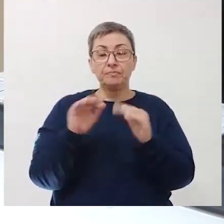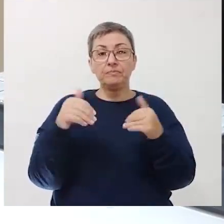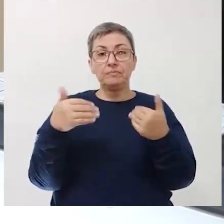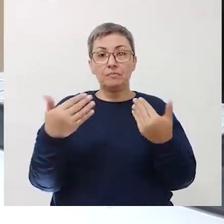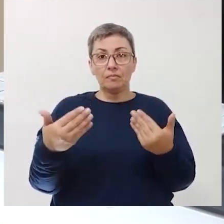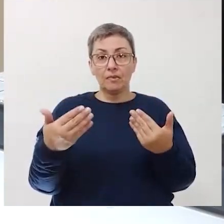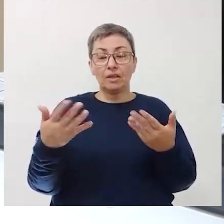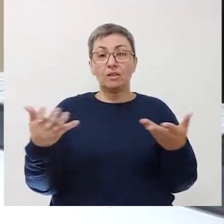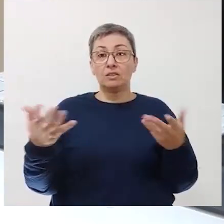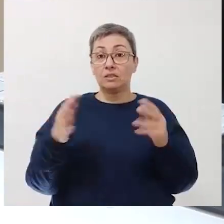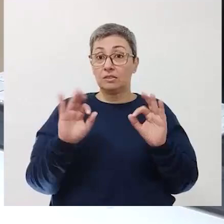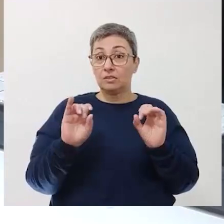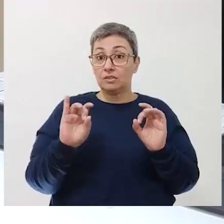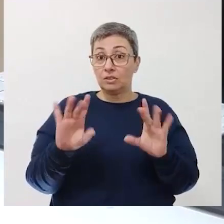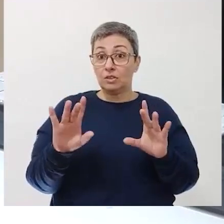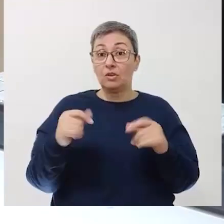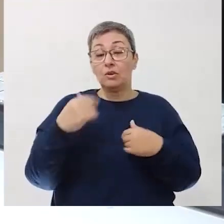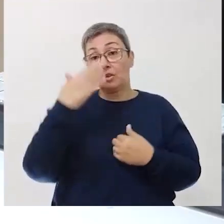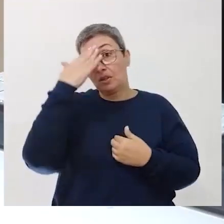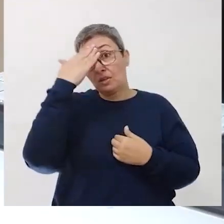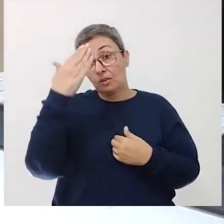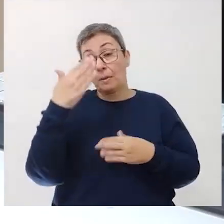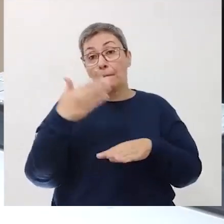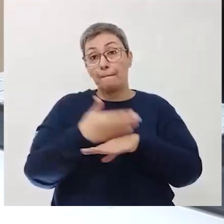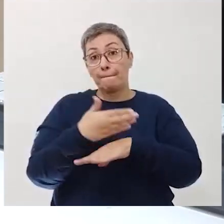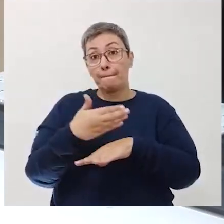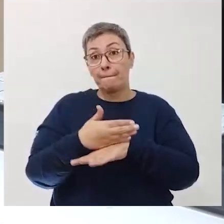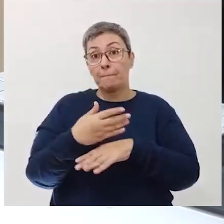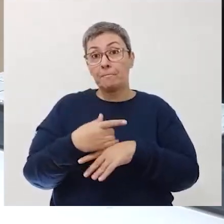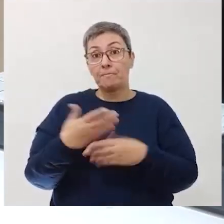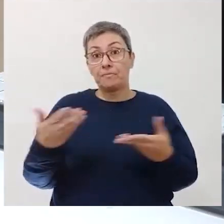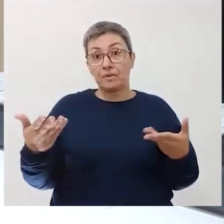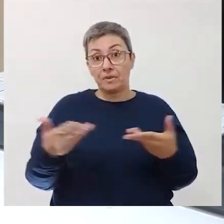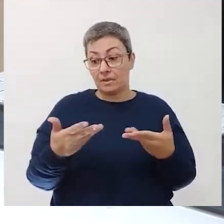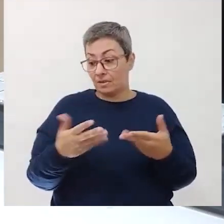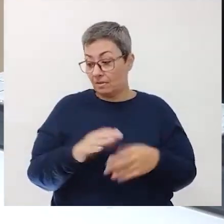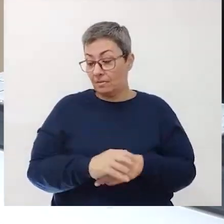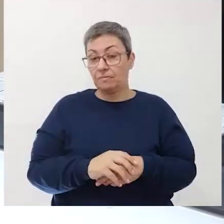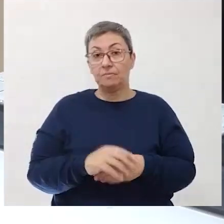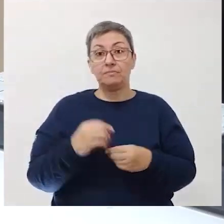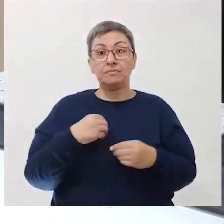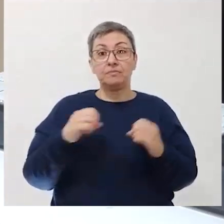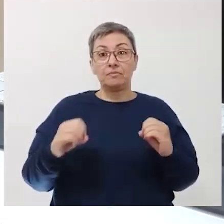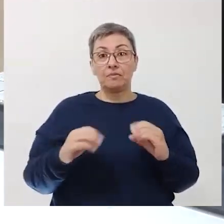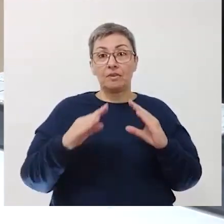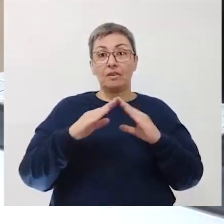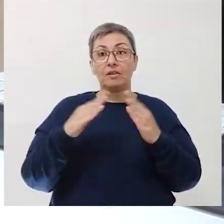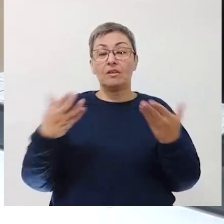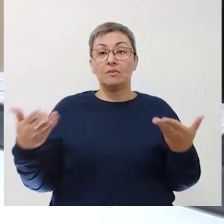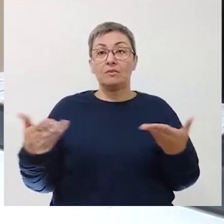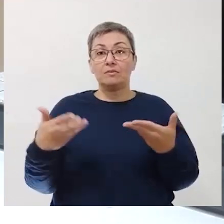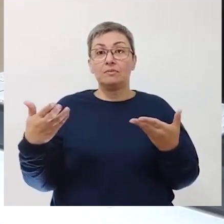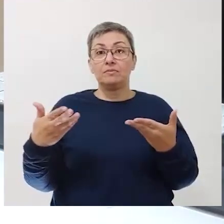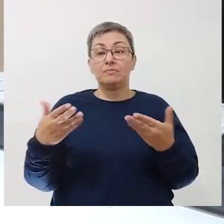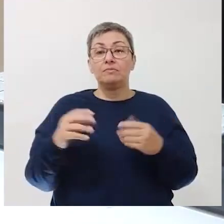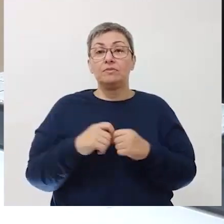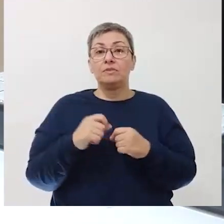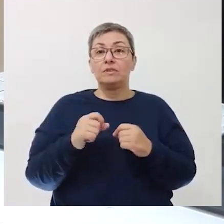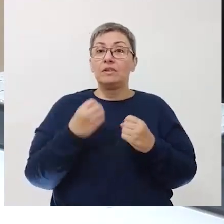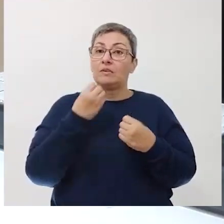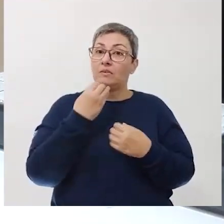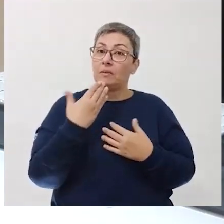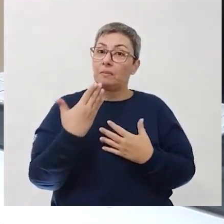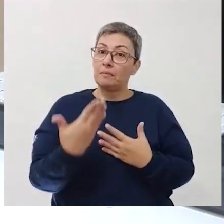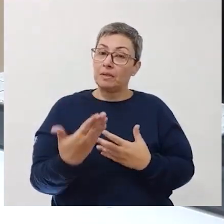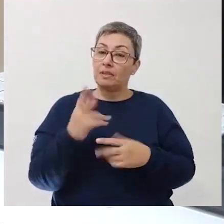pessoal? Então, por enquanto é só. Eu agradeço muito a sua presença aqui, nesse programa, até agora.